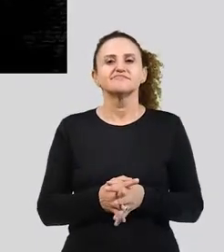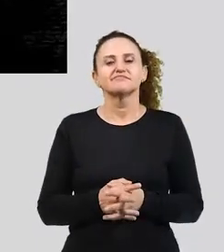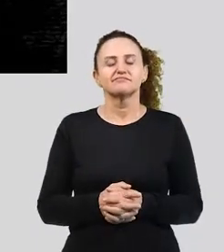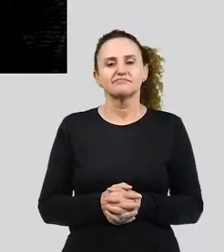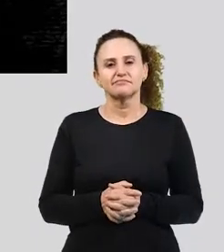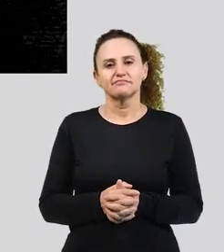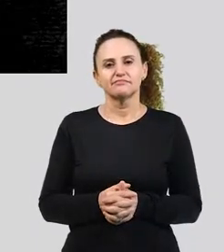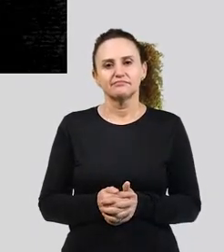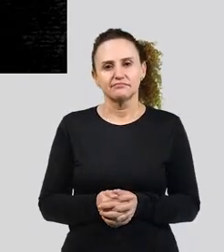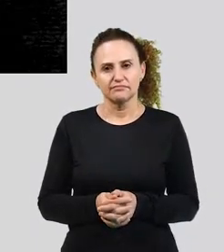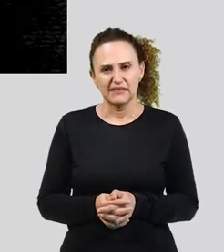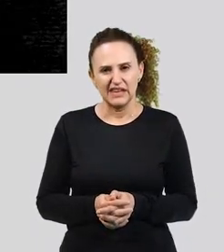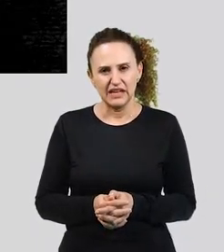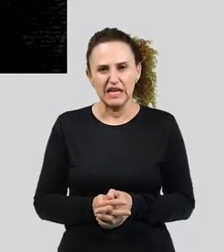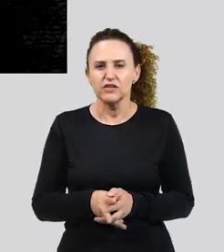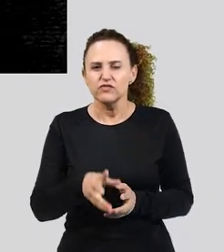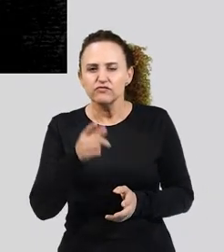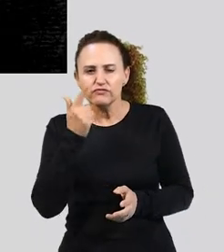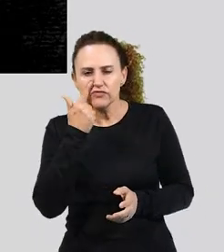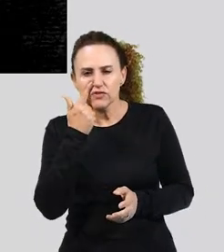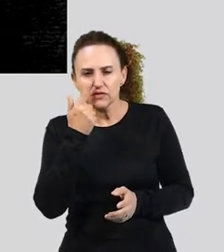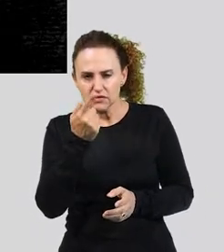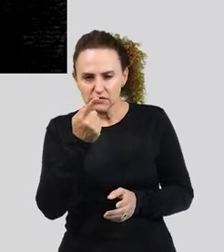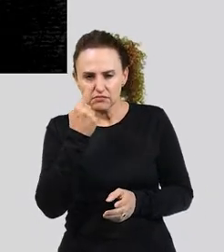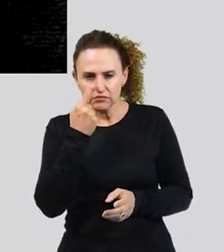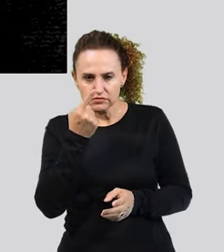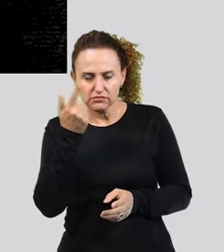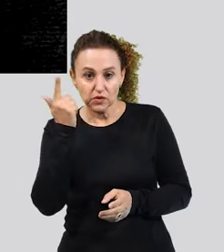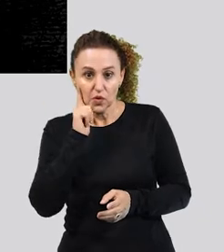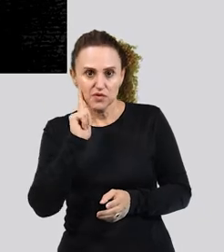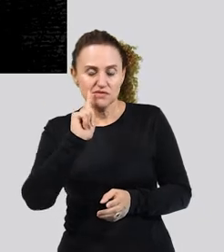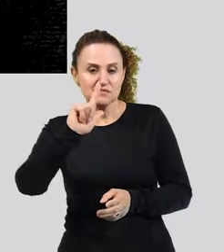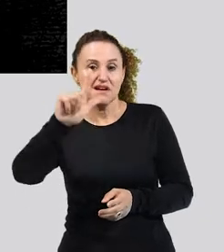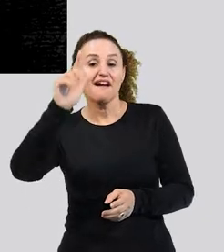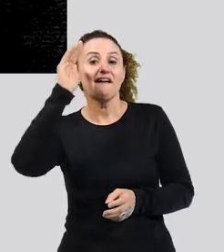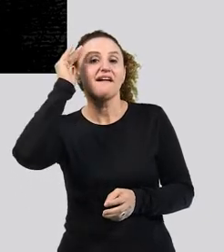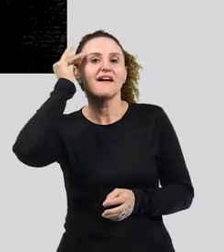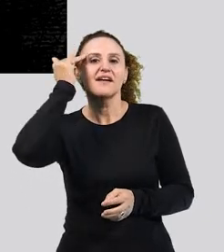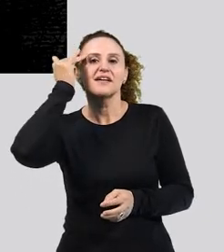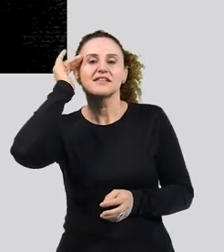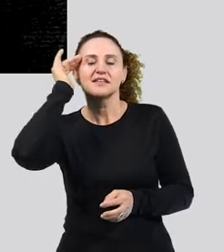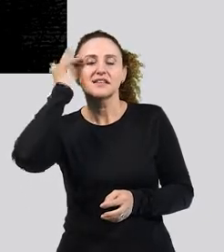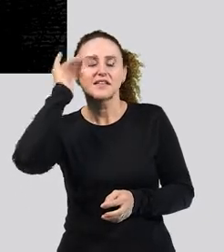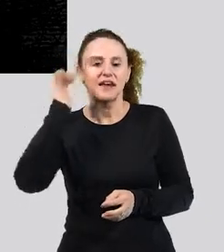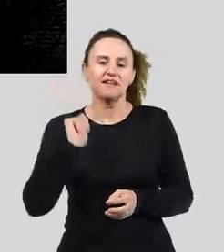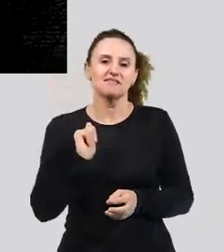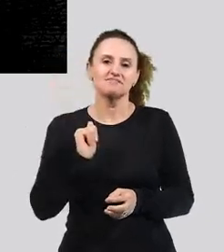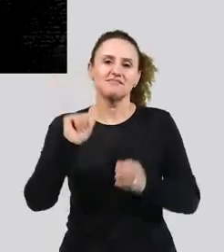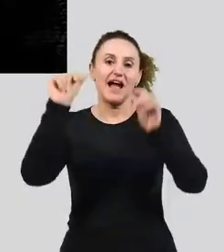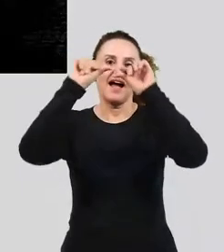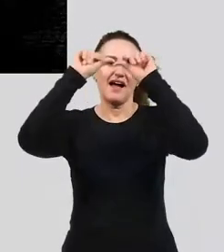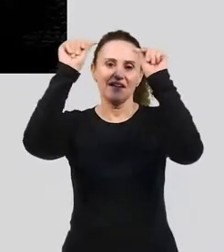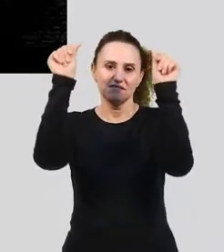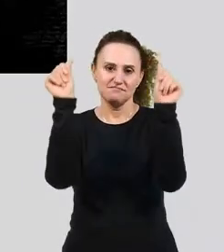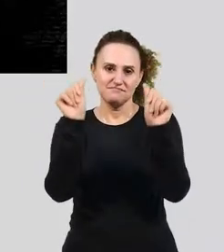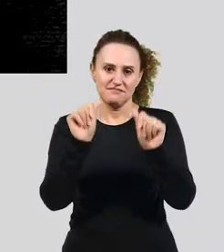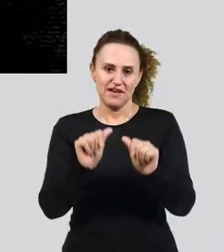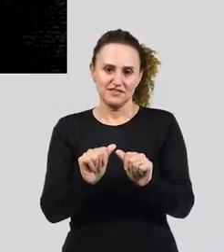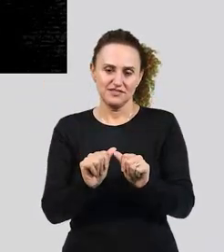carteira. então você consegue entender porque você tem a imagem,